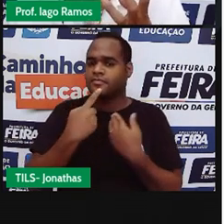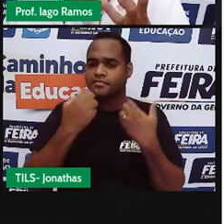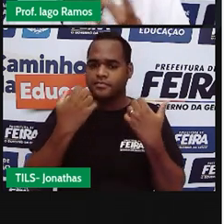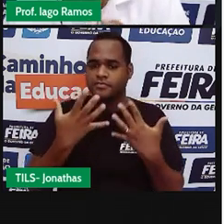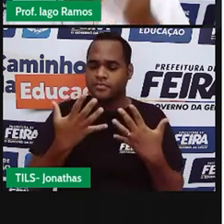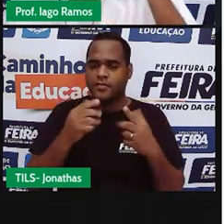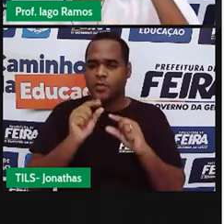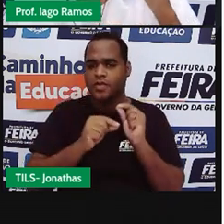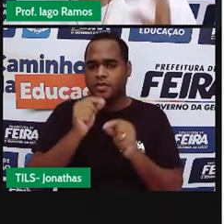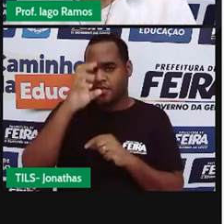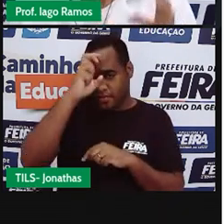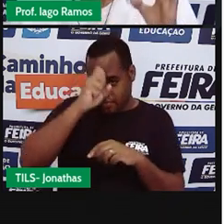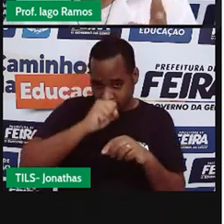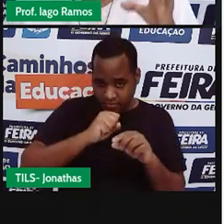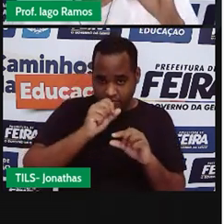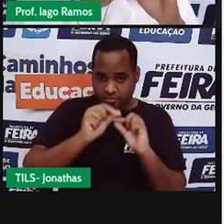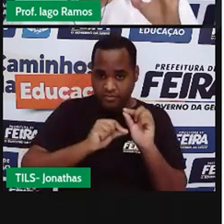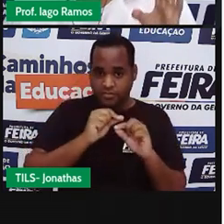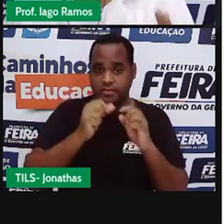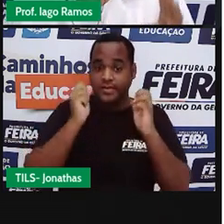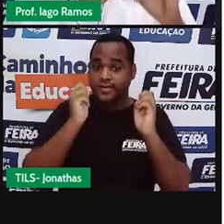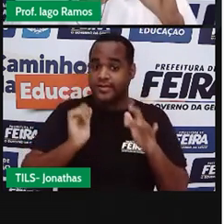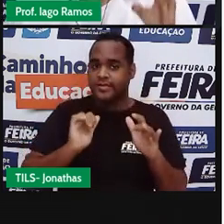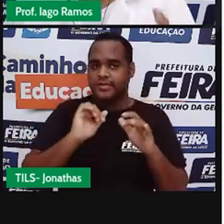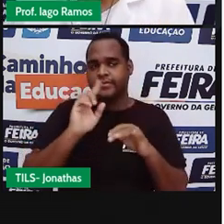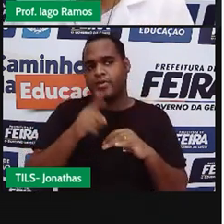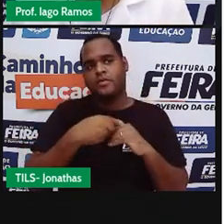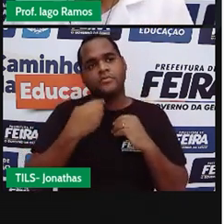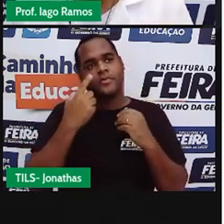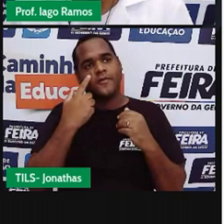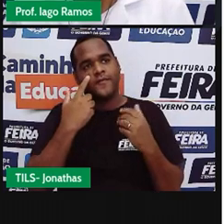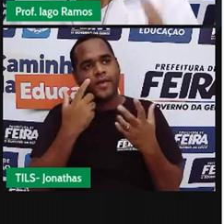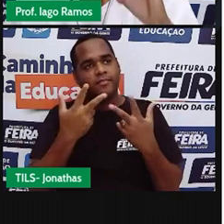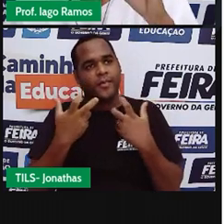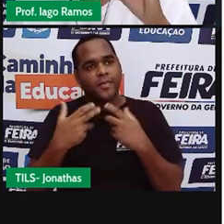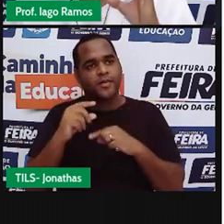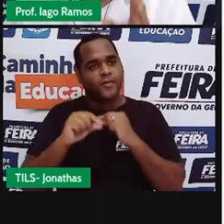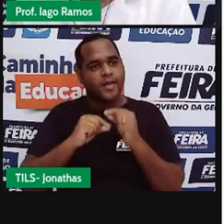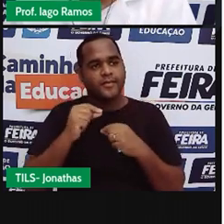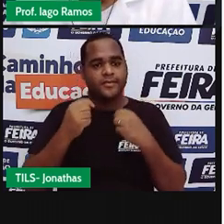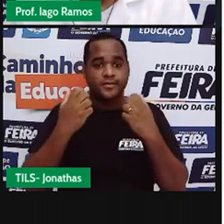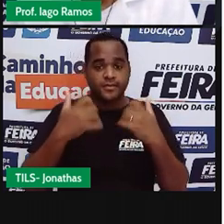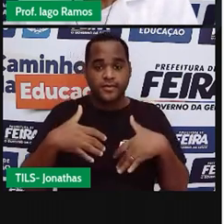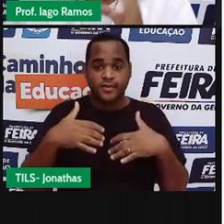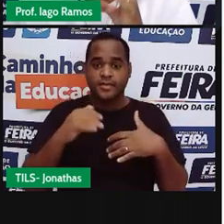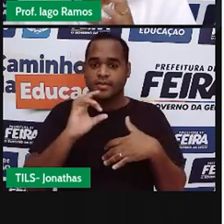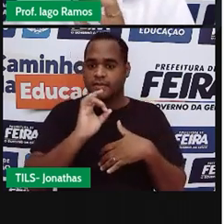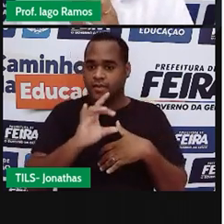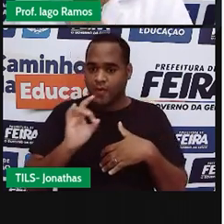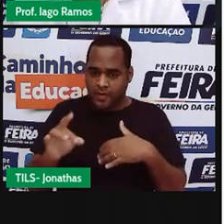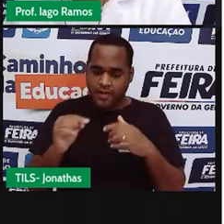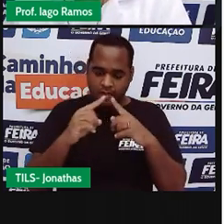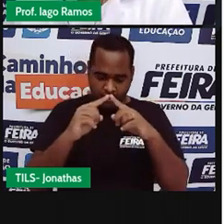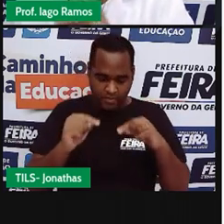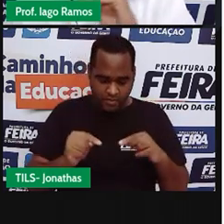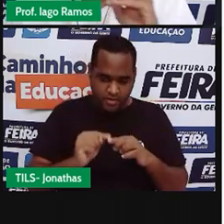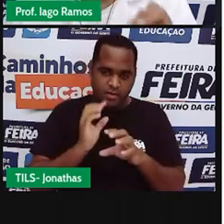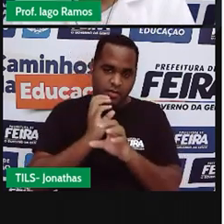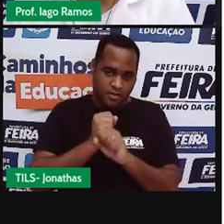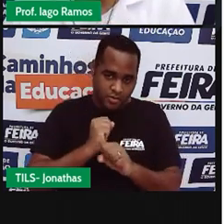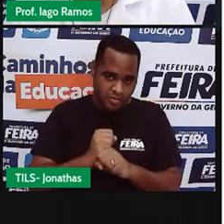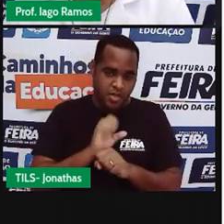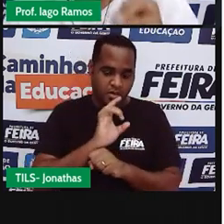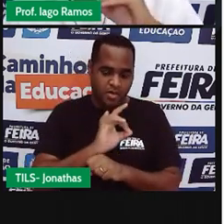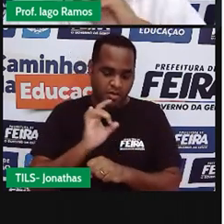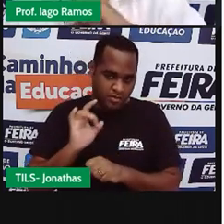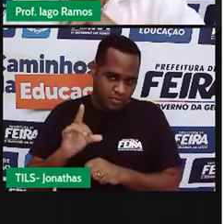que em qualquer triângulo a soma das medidas dos